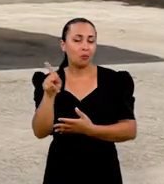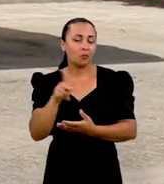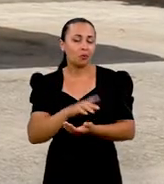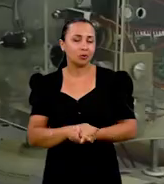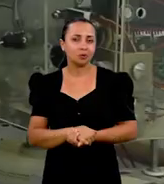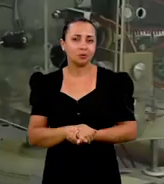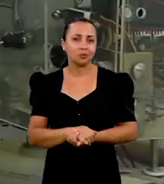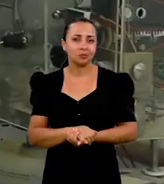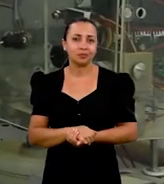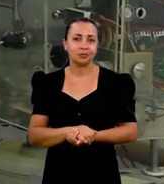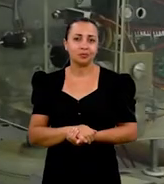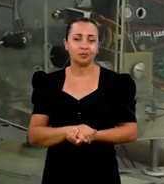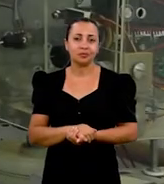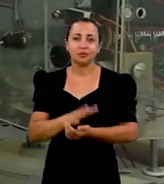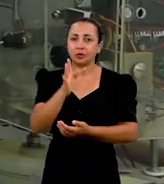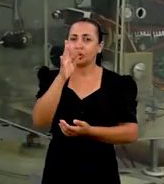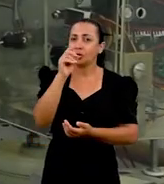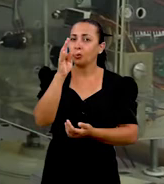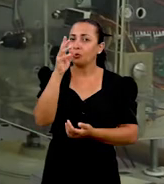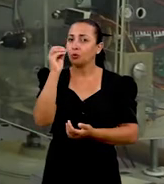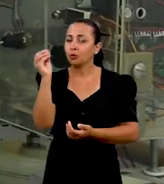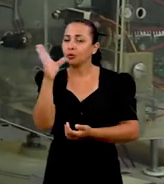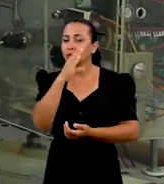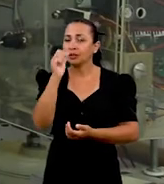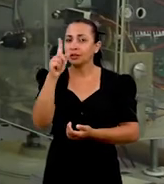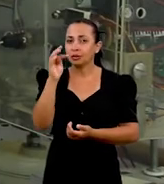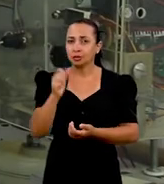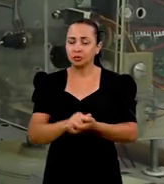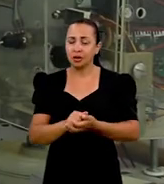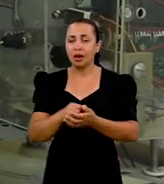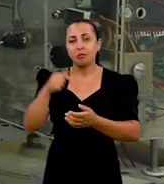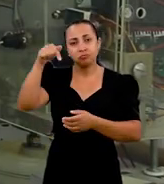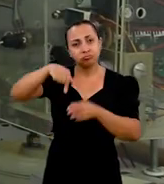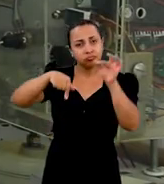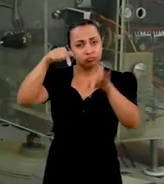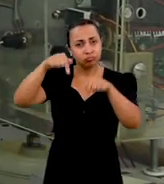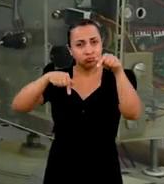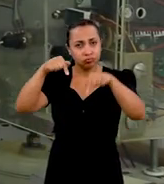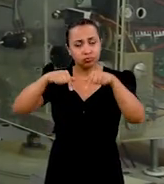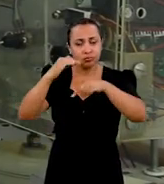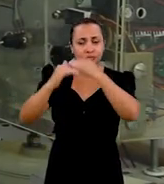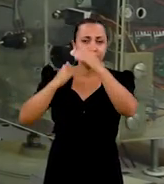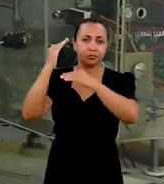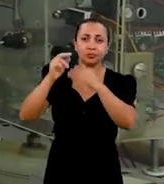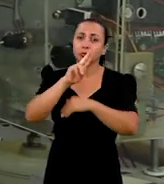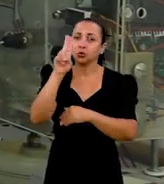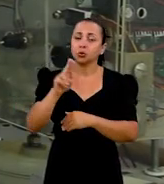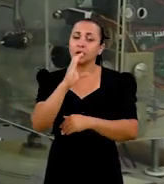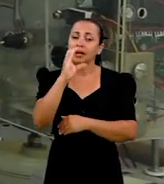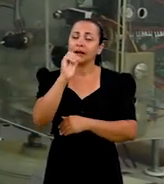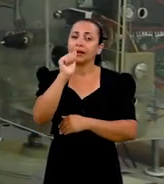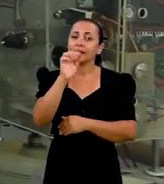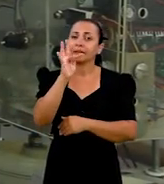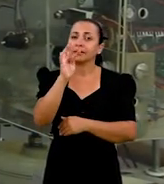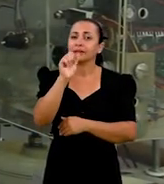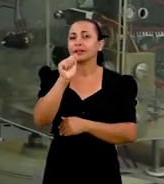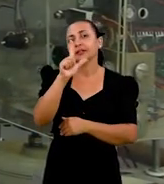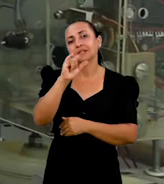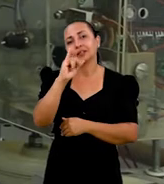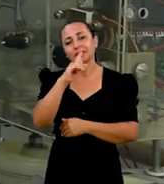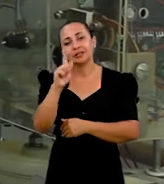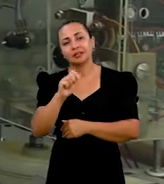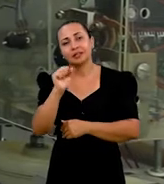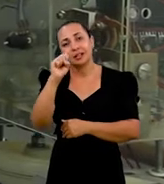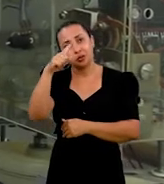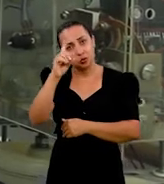Bruno. A fotocatálise heterogênea é um processo químico em que se utiliza um material denominado catalisador, que ele